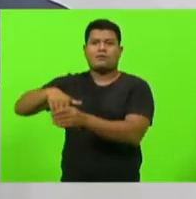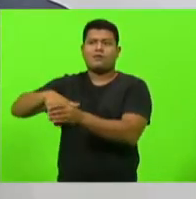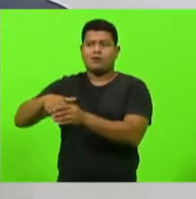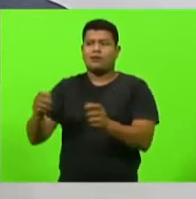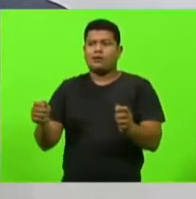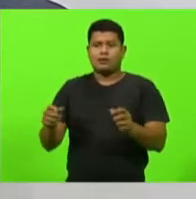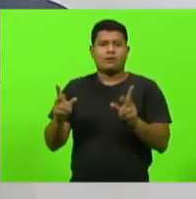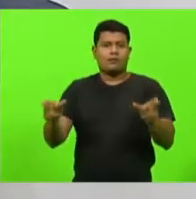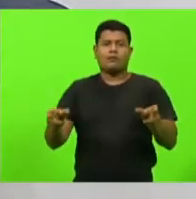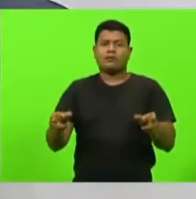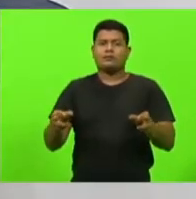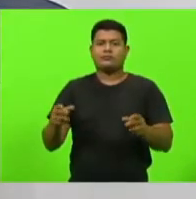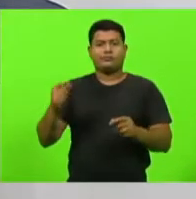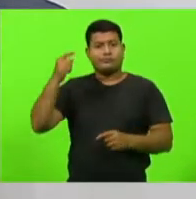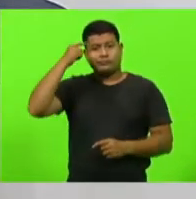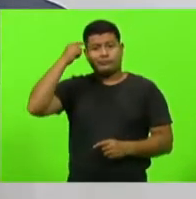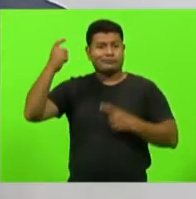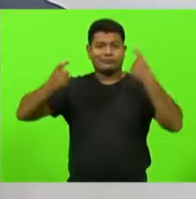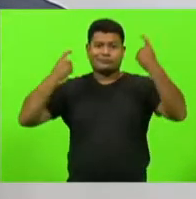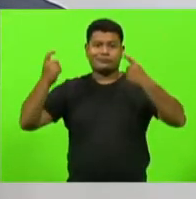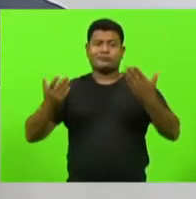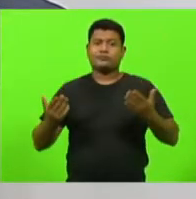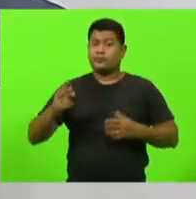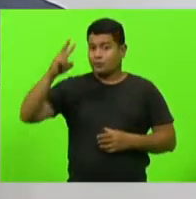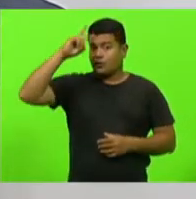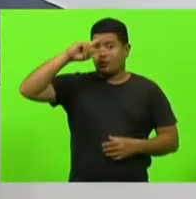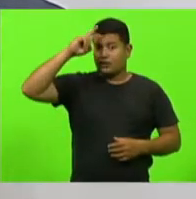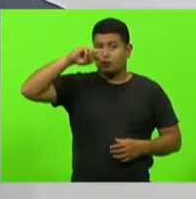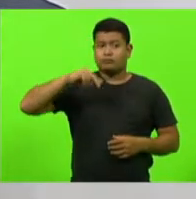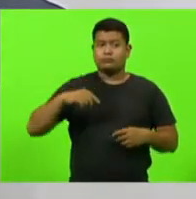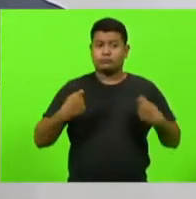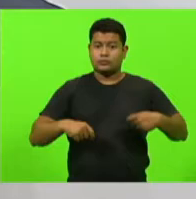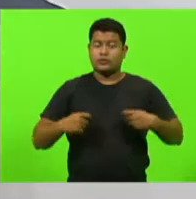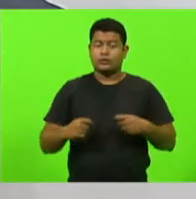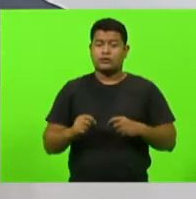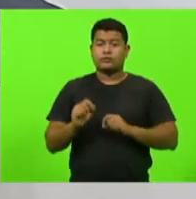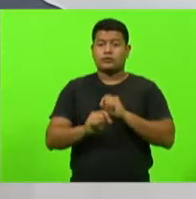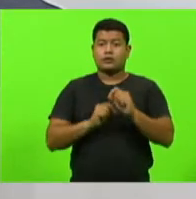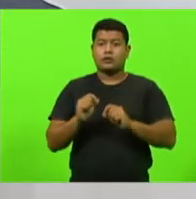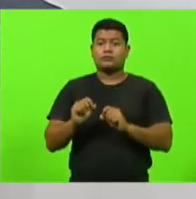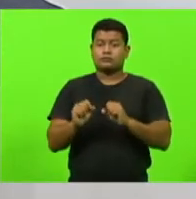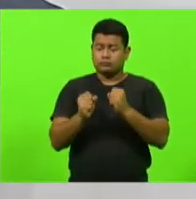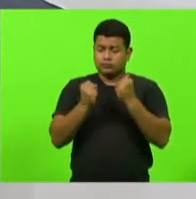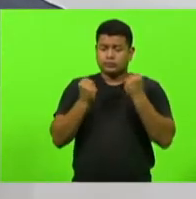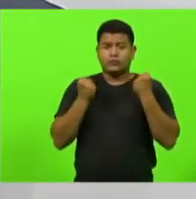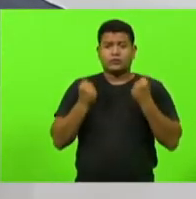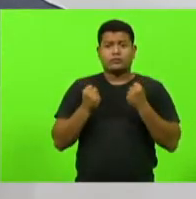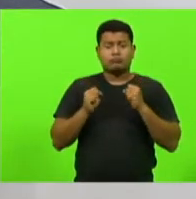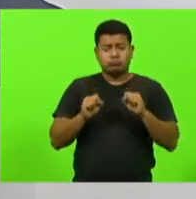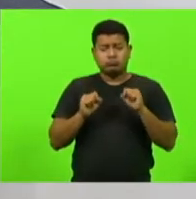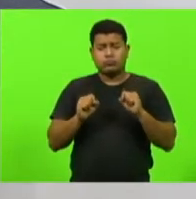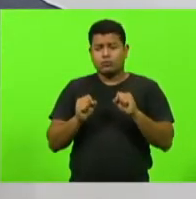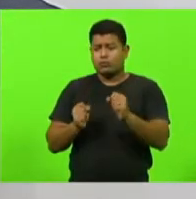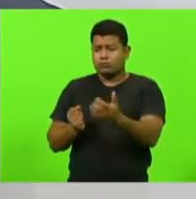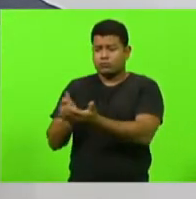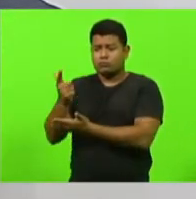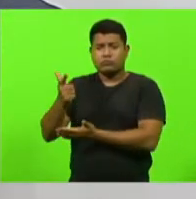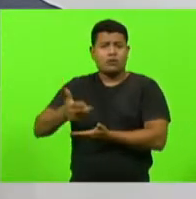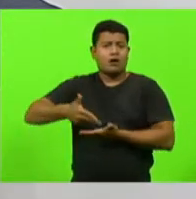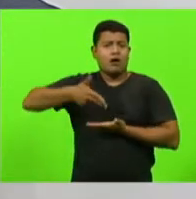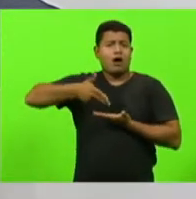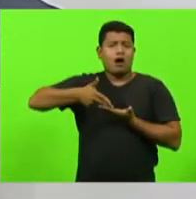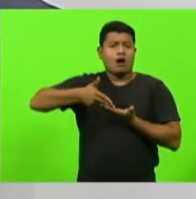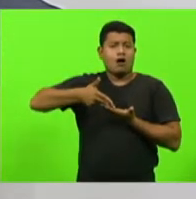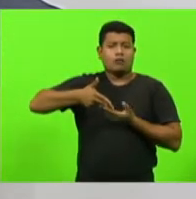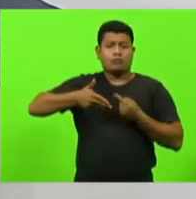Lembre-se disso, cuide da sua defesa, compre uma arma, porque o Estado não está nem aí para você, nesse dia da mulher,